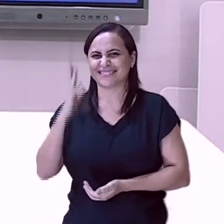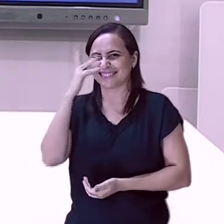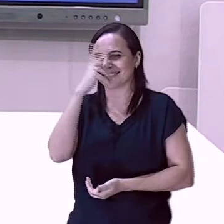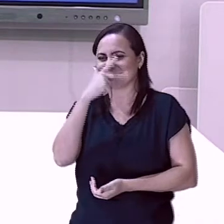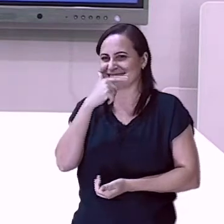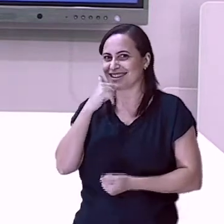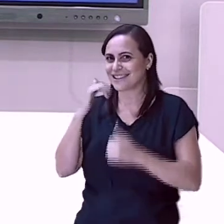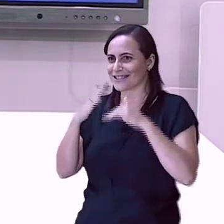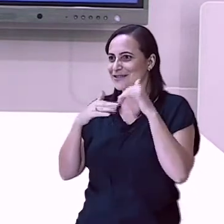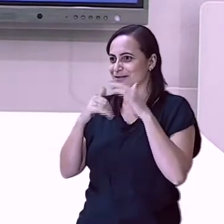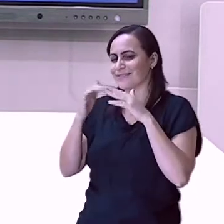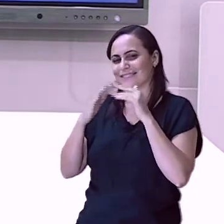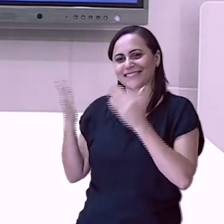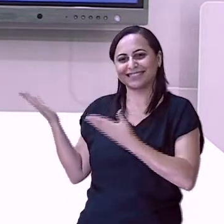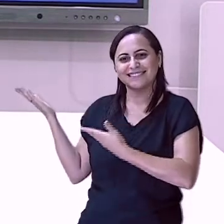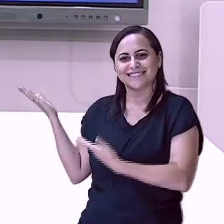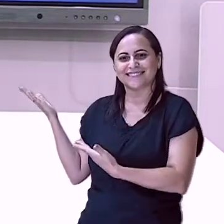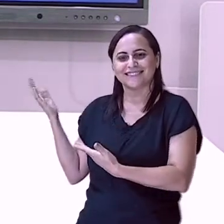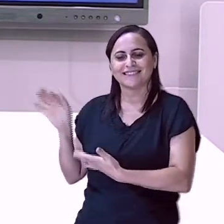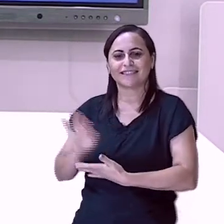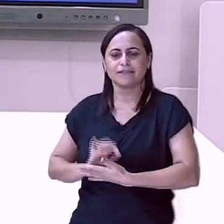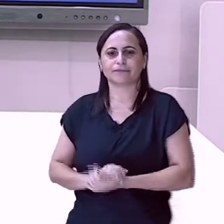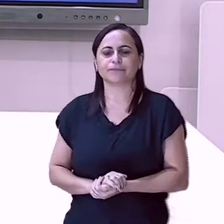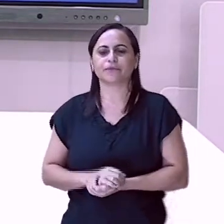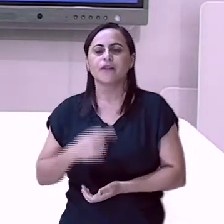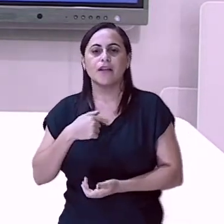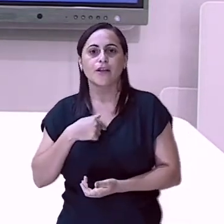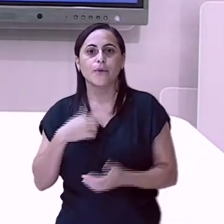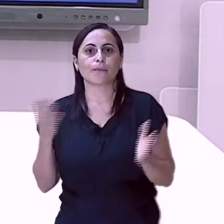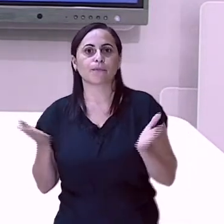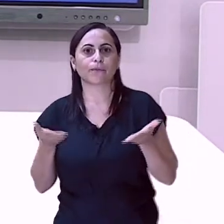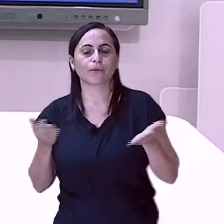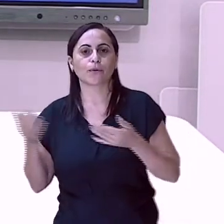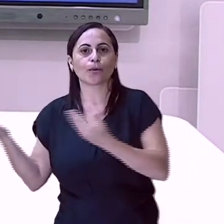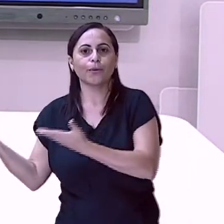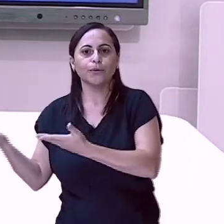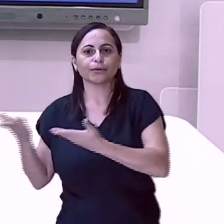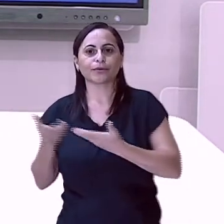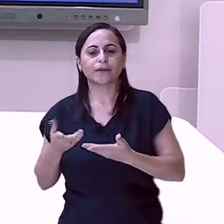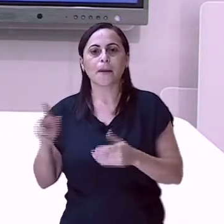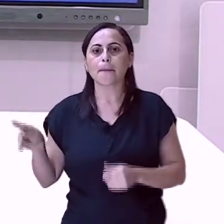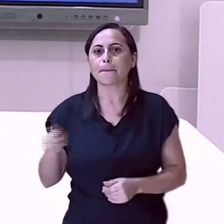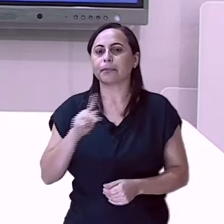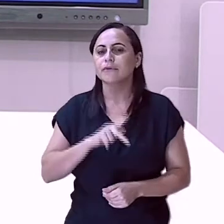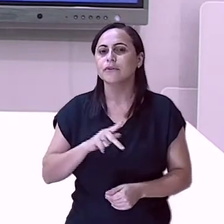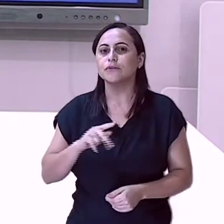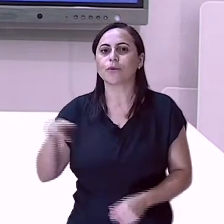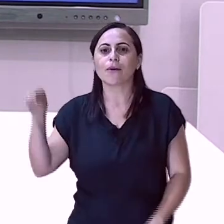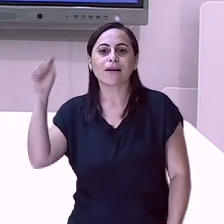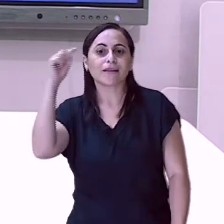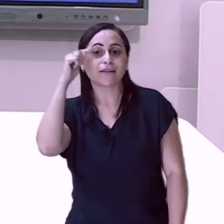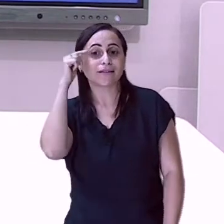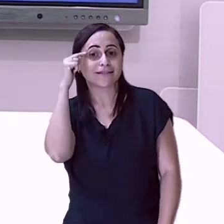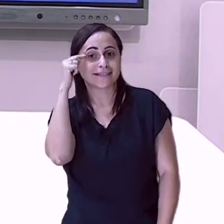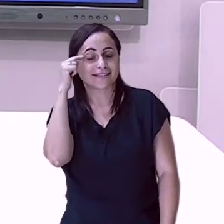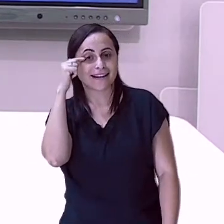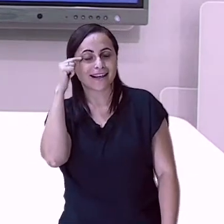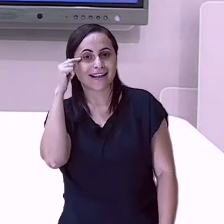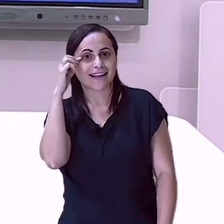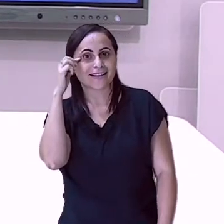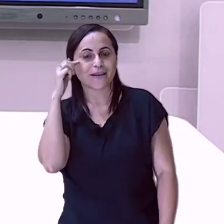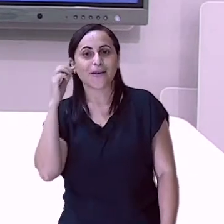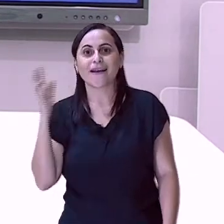as nossas profissões. E vou convidar a professora Luciene, porque agora nós vamos